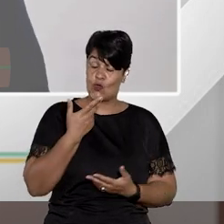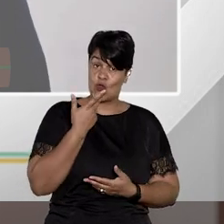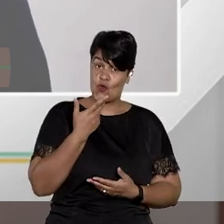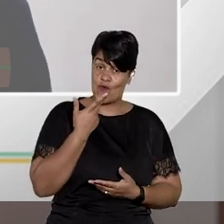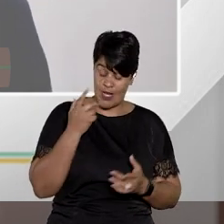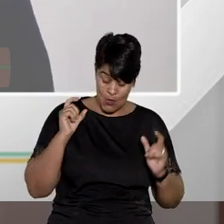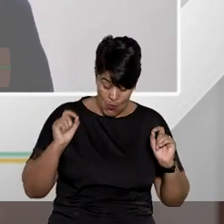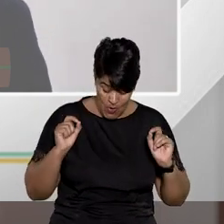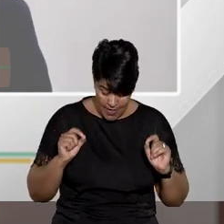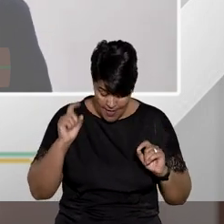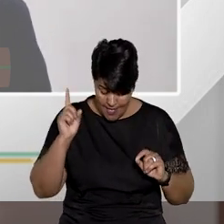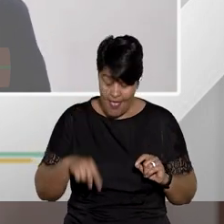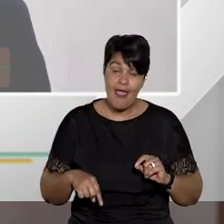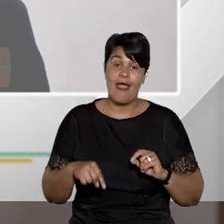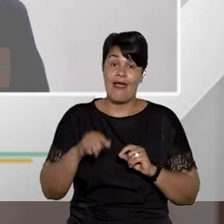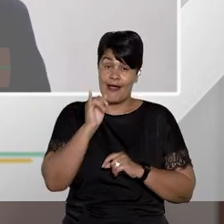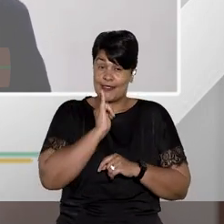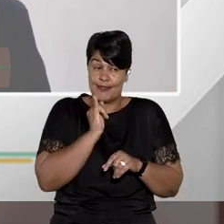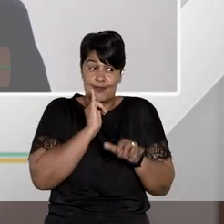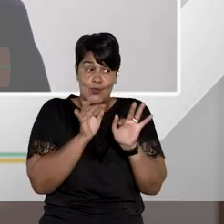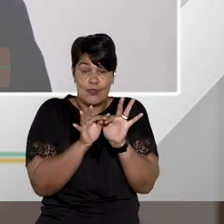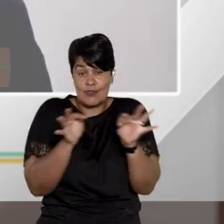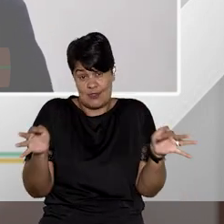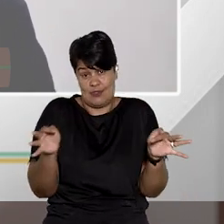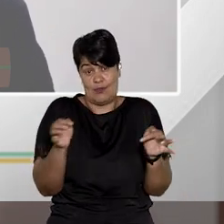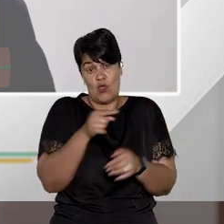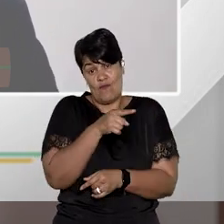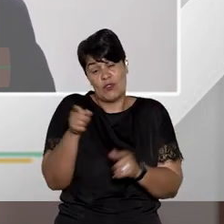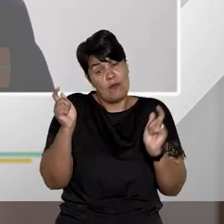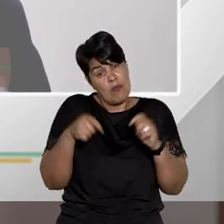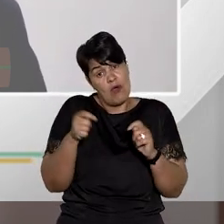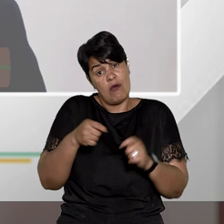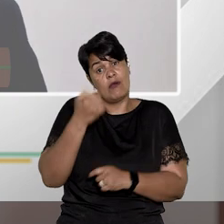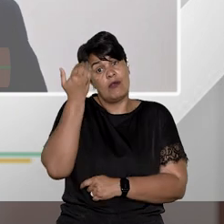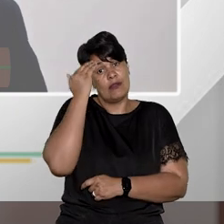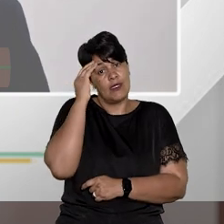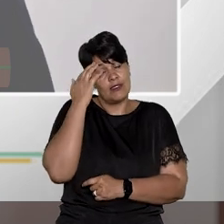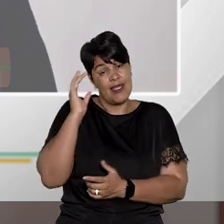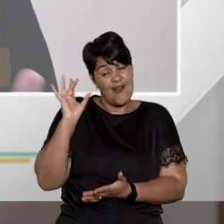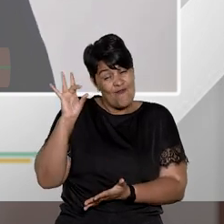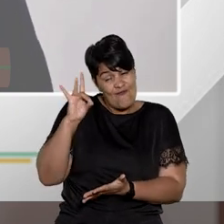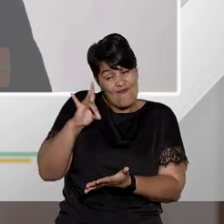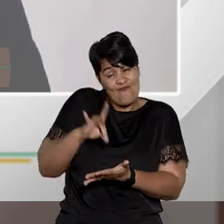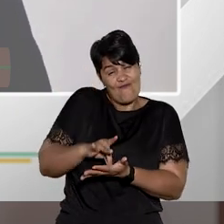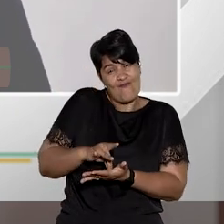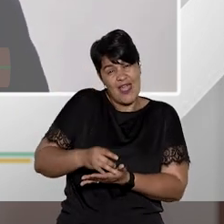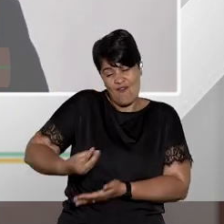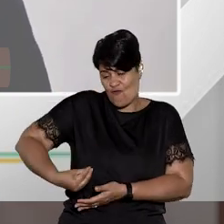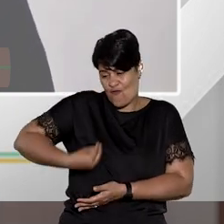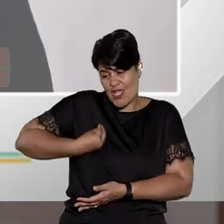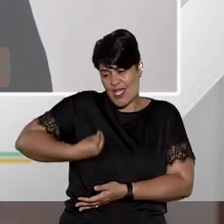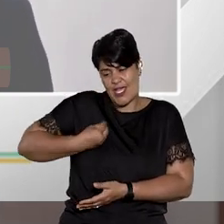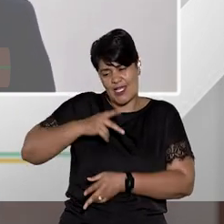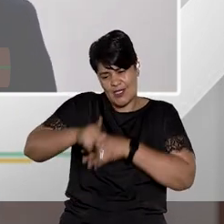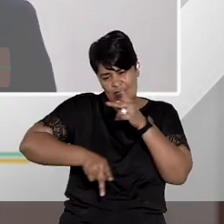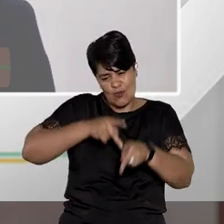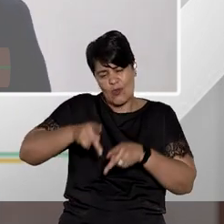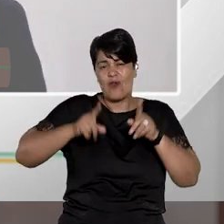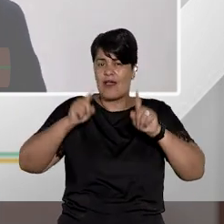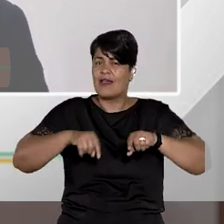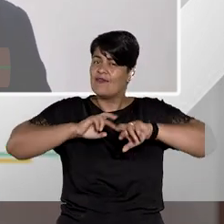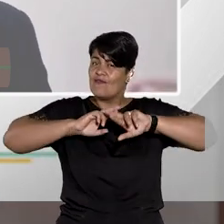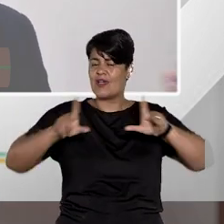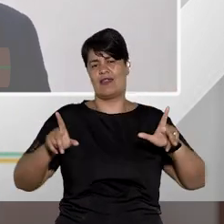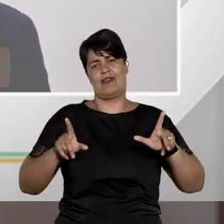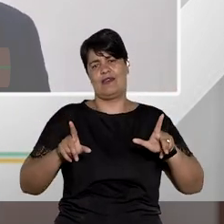só um exemplo bobo para você entender que a realidade brasileira é muito grande é muito diferente então eu não tenho como